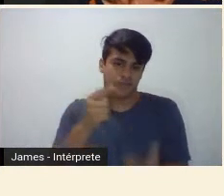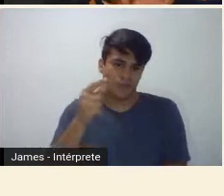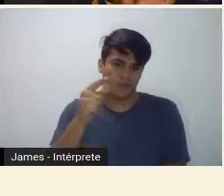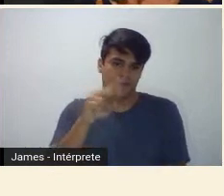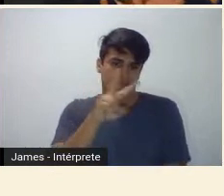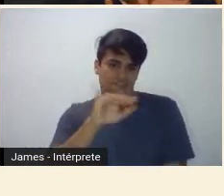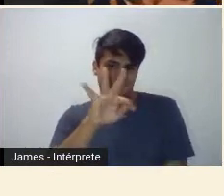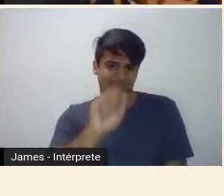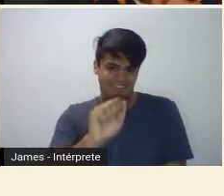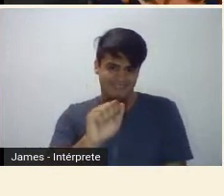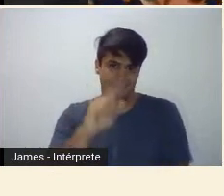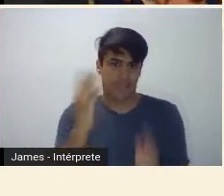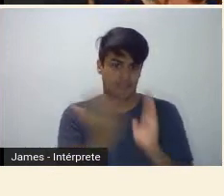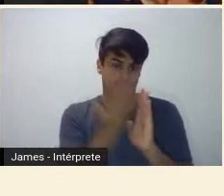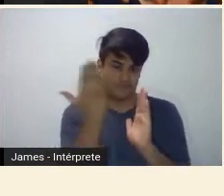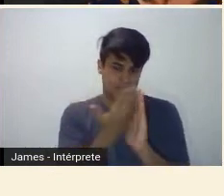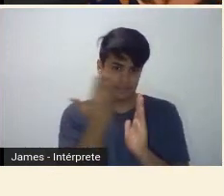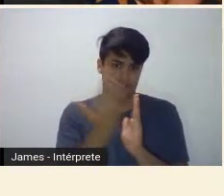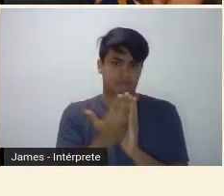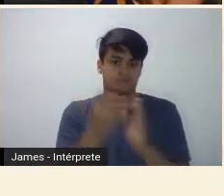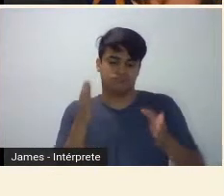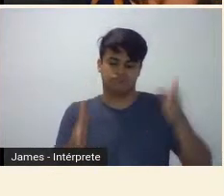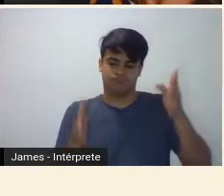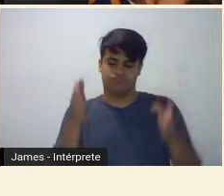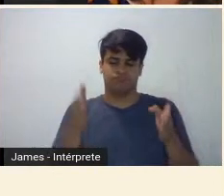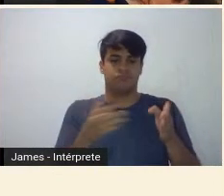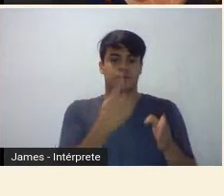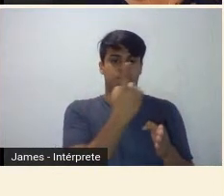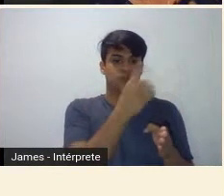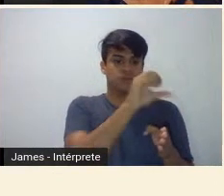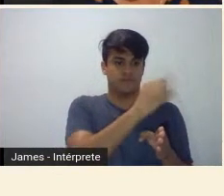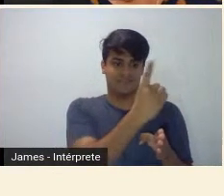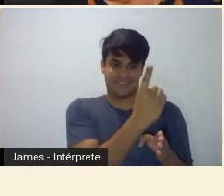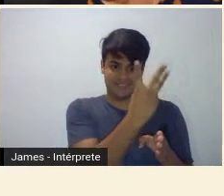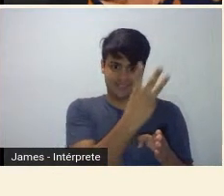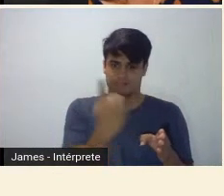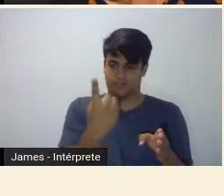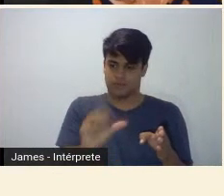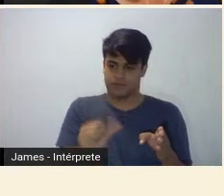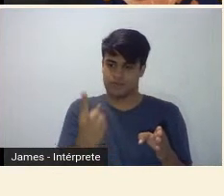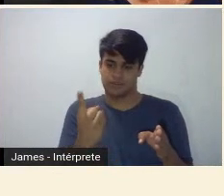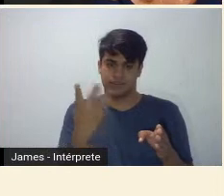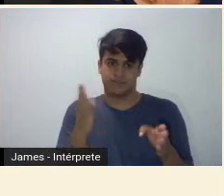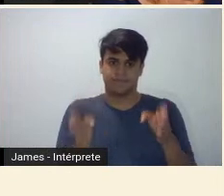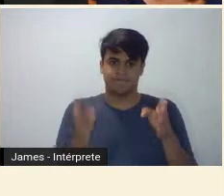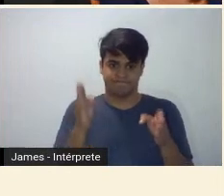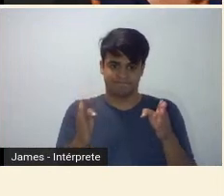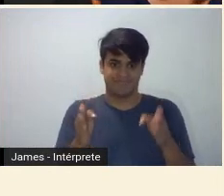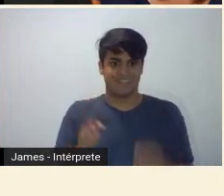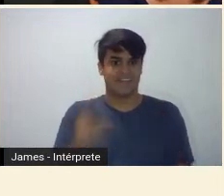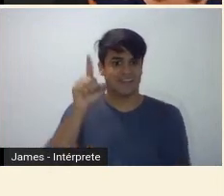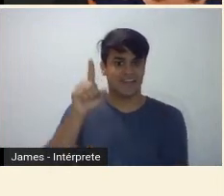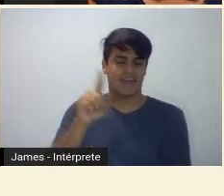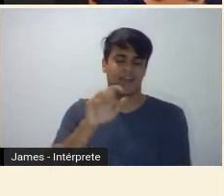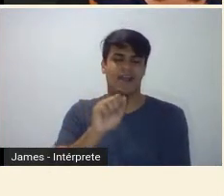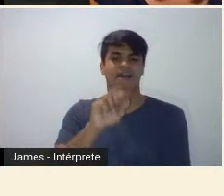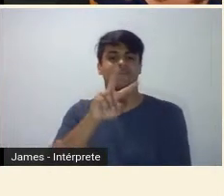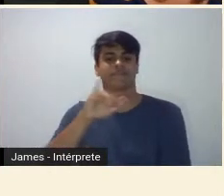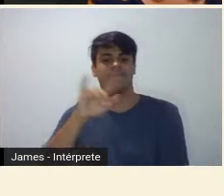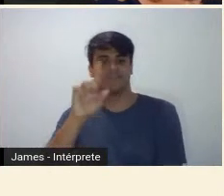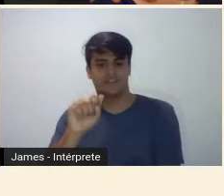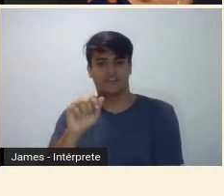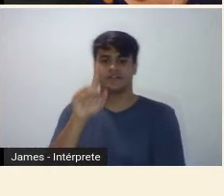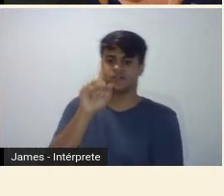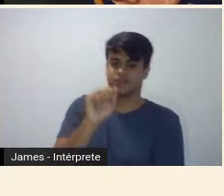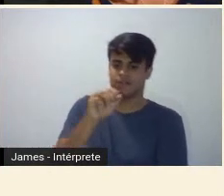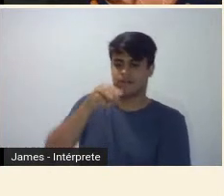vigência entre os anos 1913 e 1914, a Vida de Minas foi publicada em